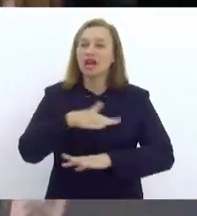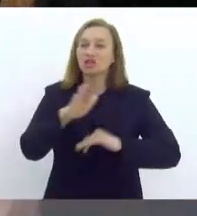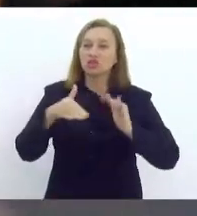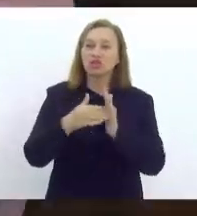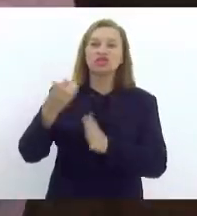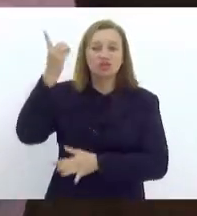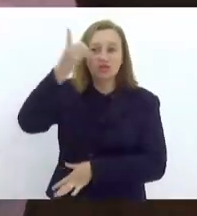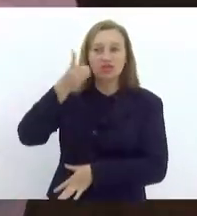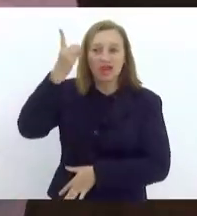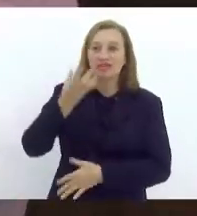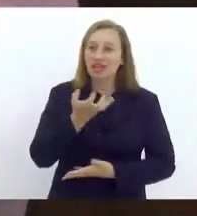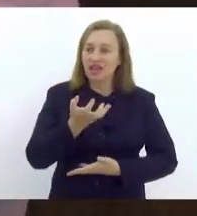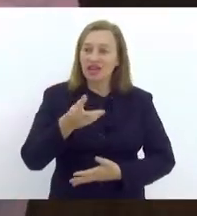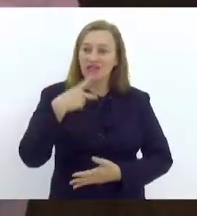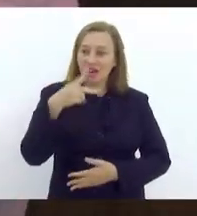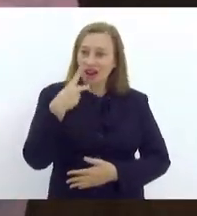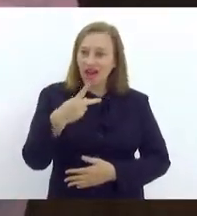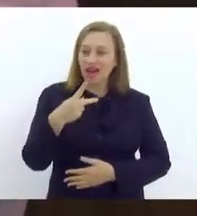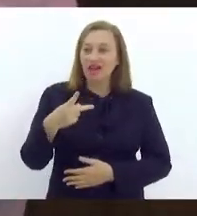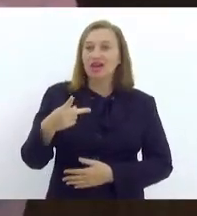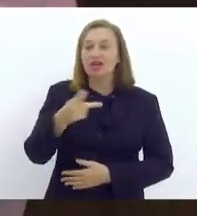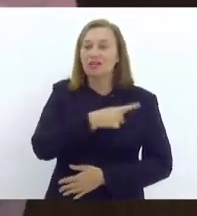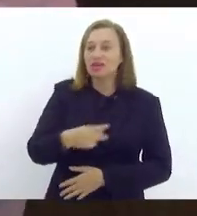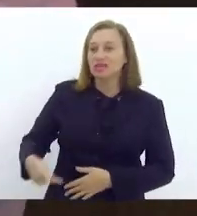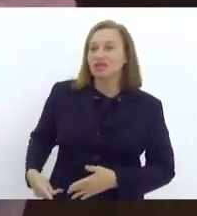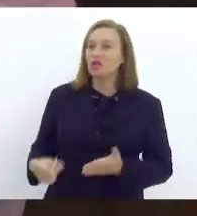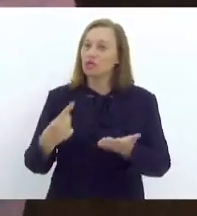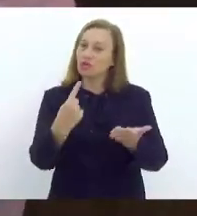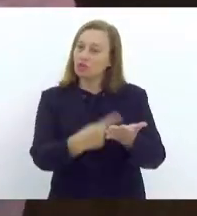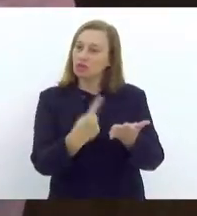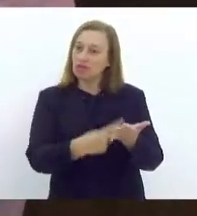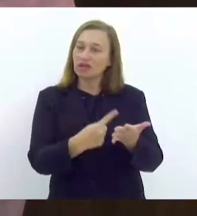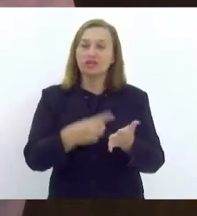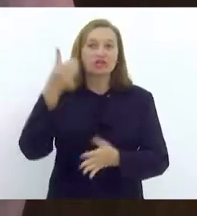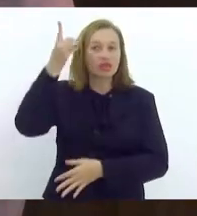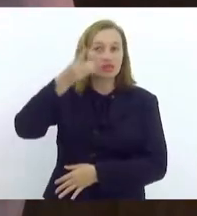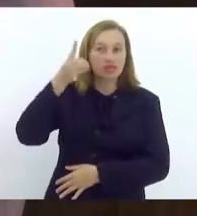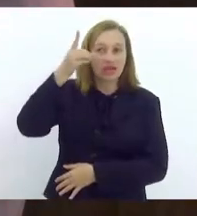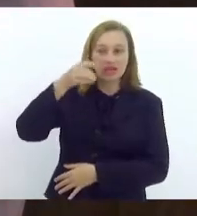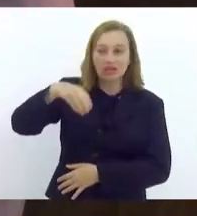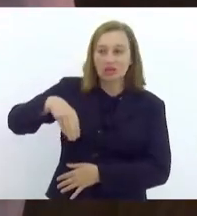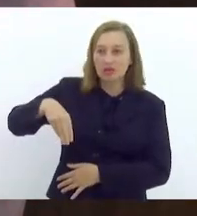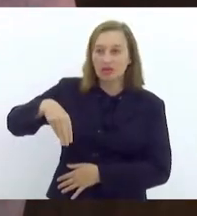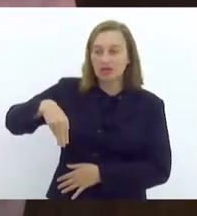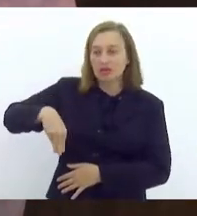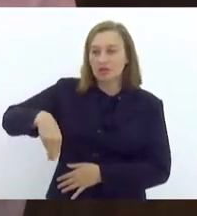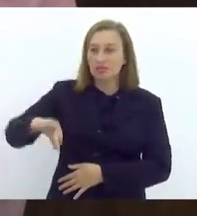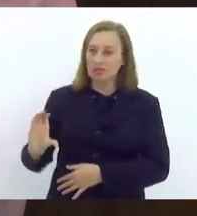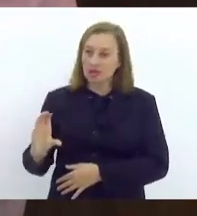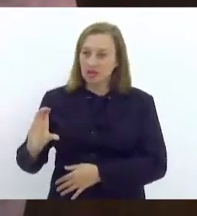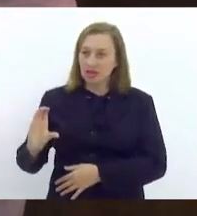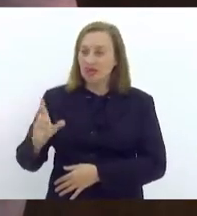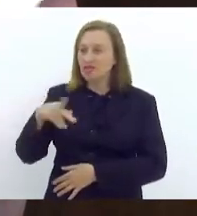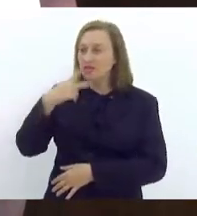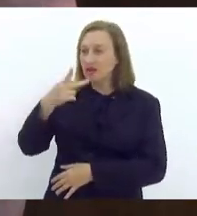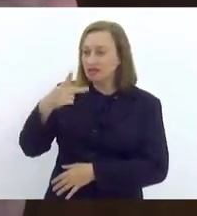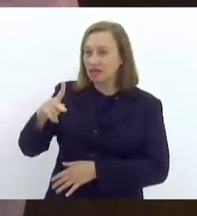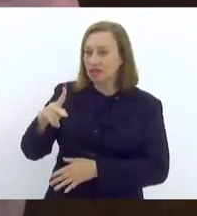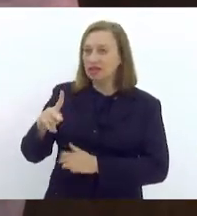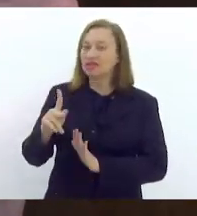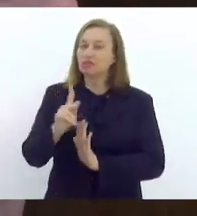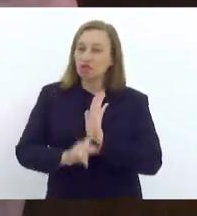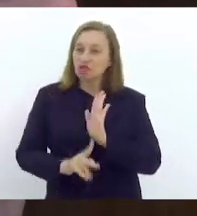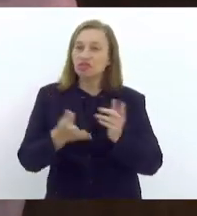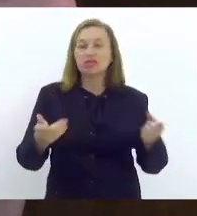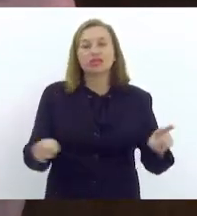Só quero dizer, presidente, que eu havia feito um trato com o deputado Mink de fazer menção ao deputado nesse projeto. E eu também